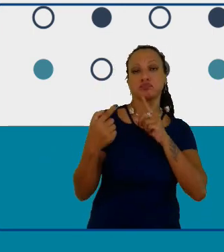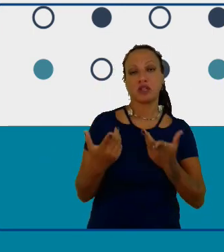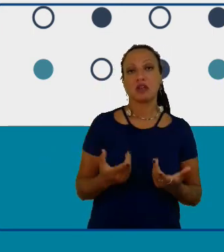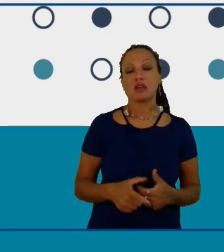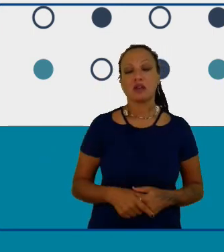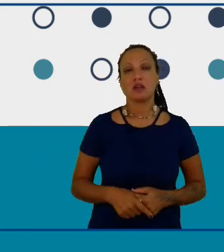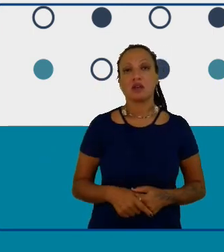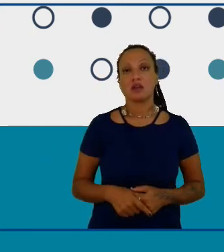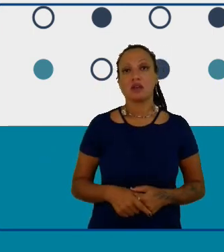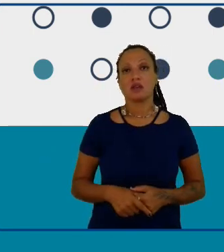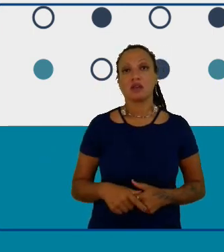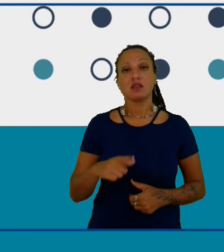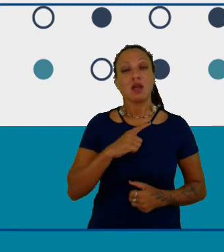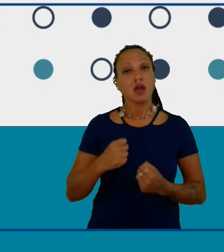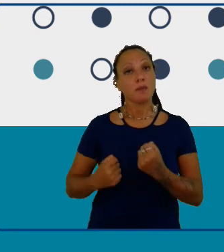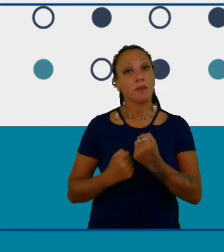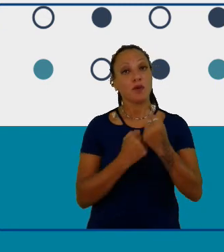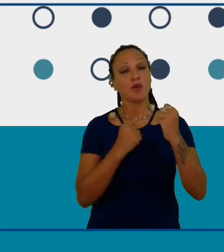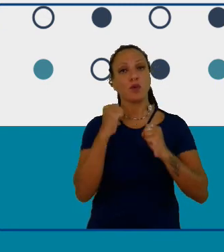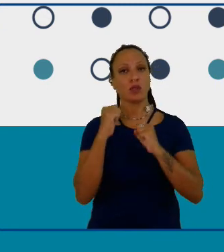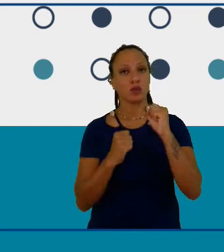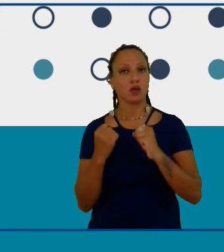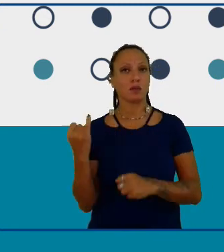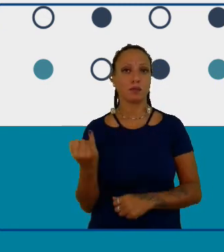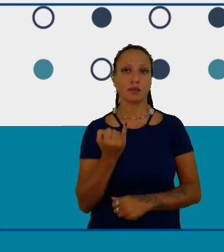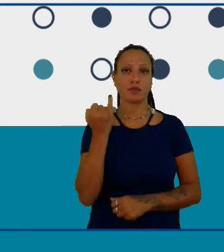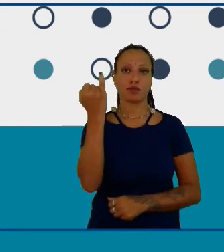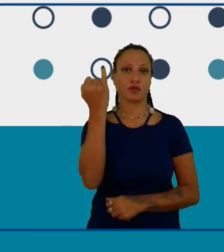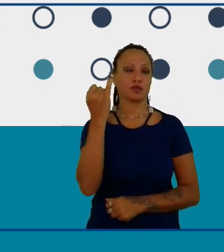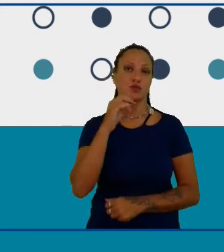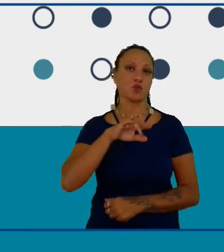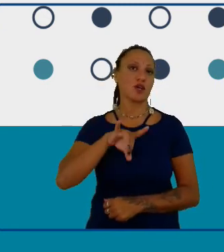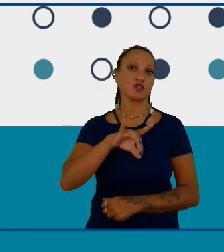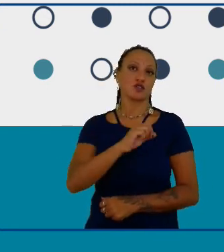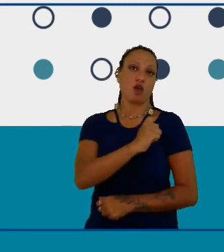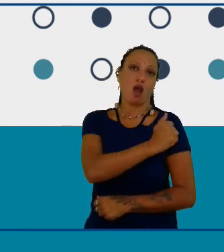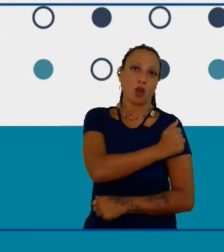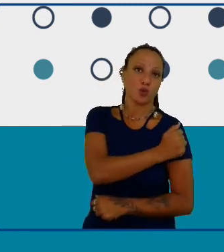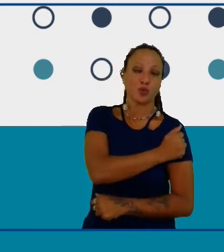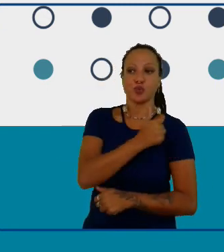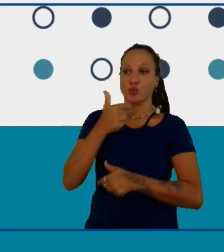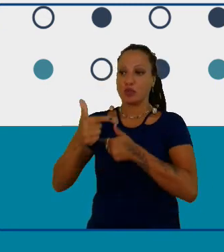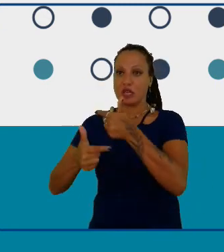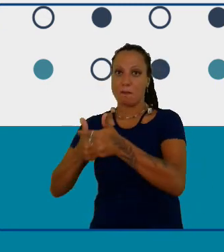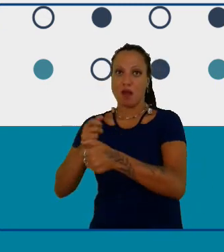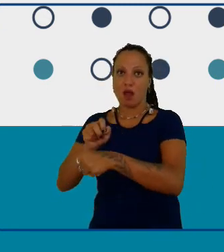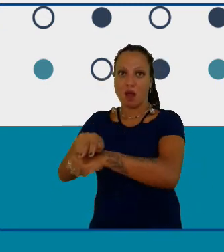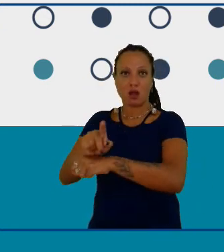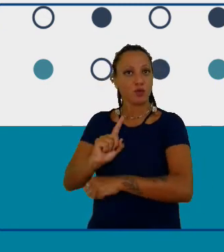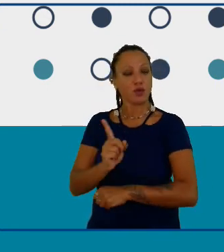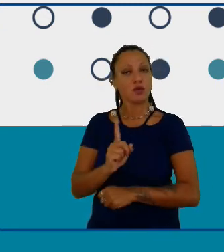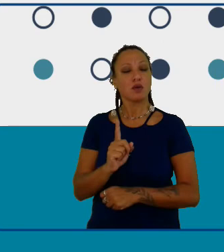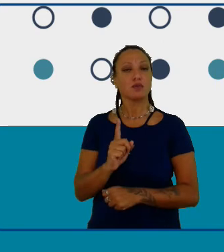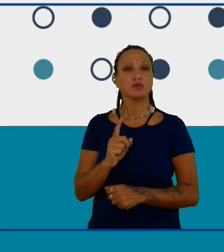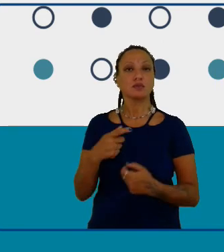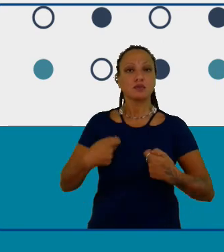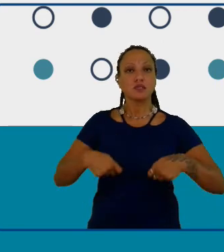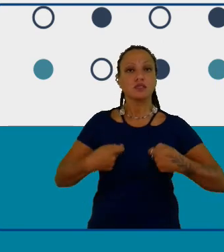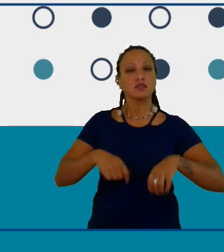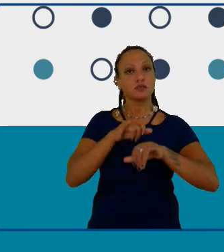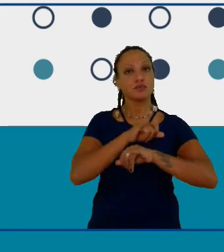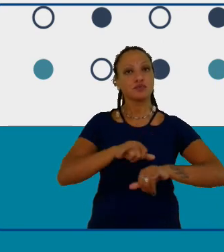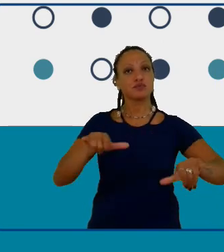atividades não somente falar sobre os alunos sobre os empregos mas apoiar o trabalho dos